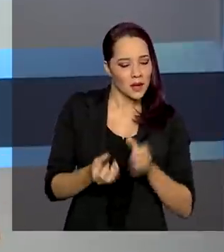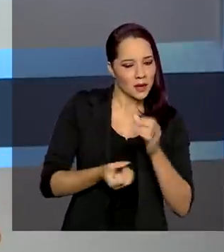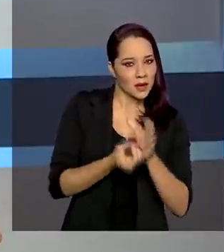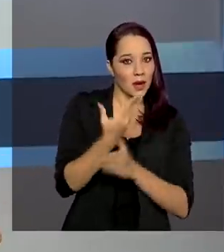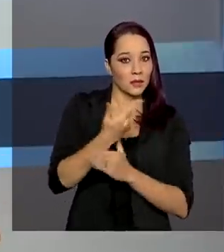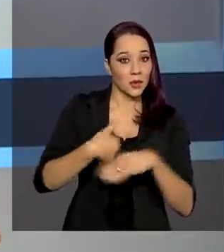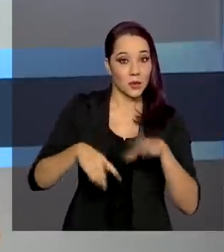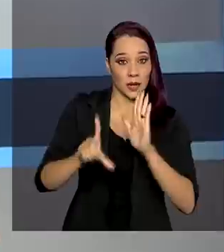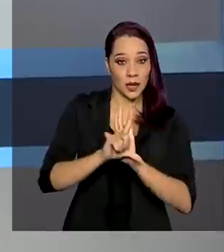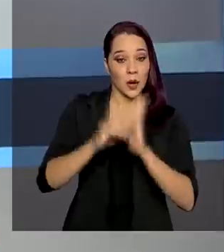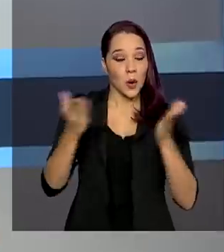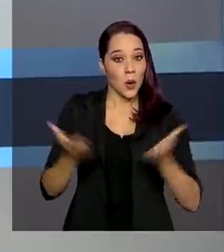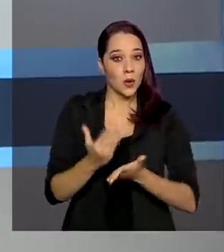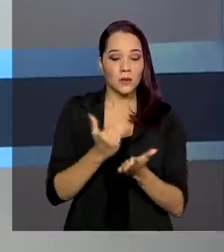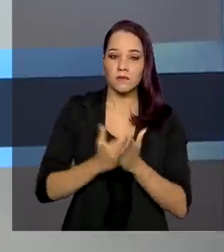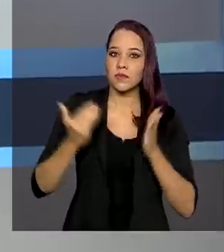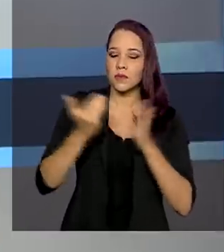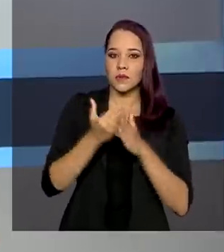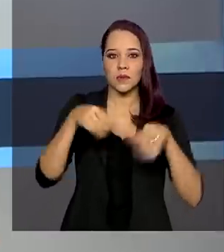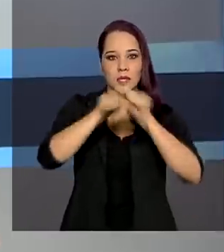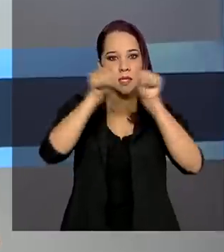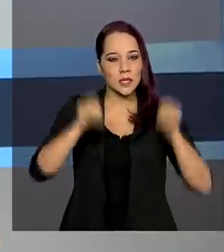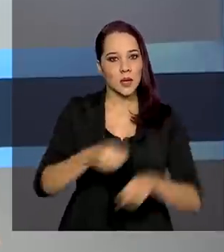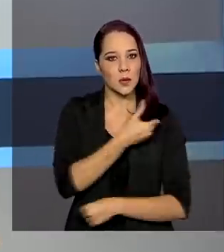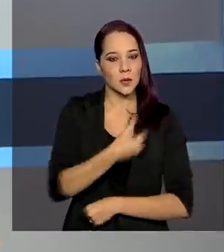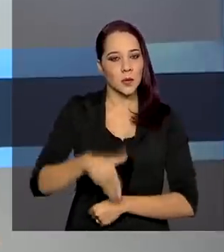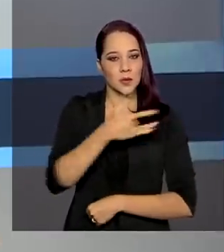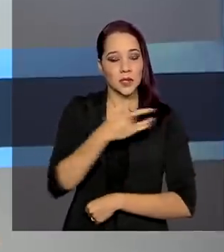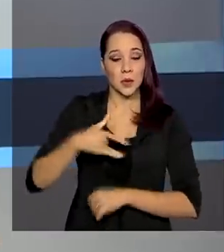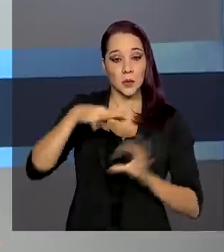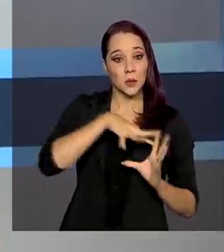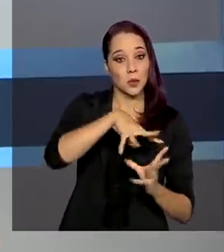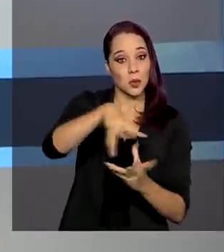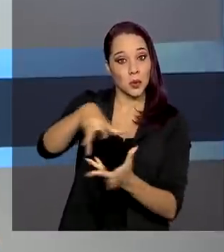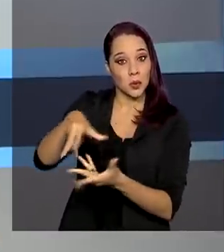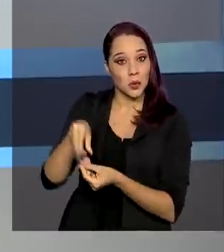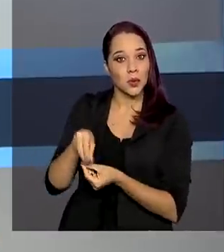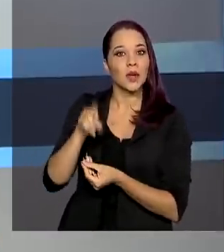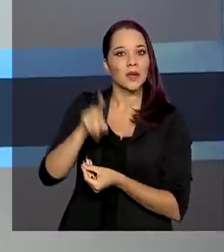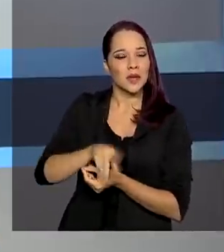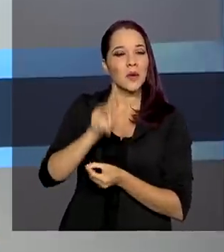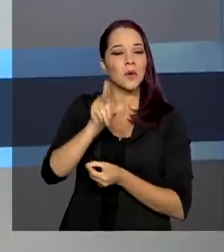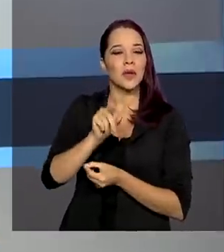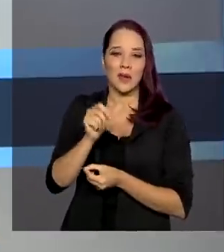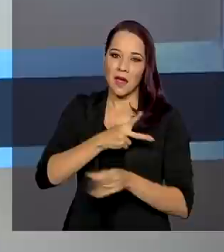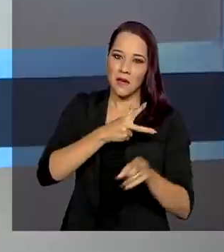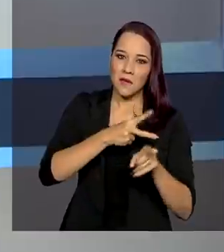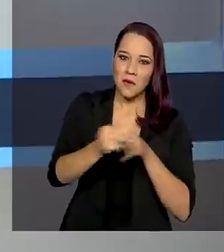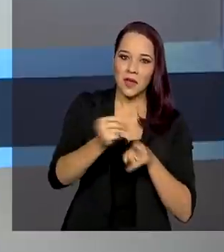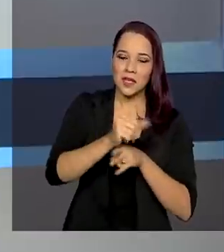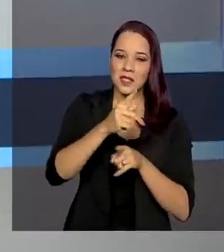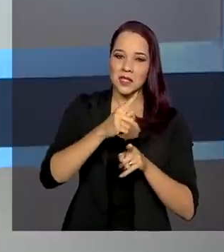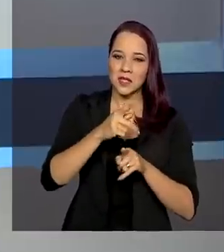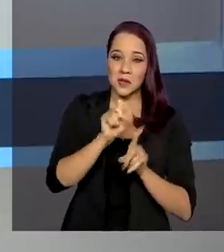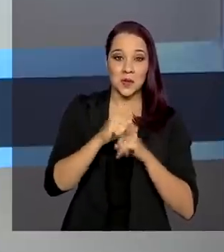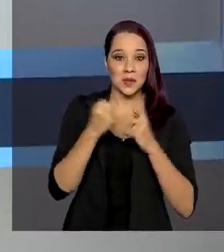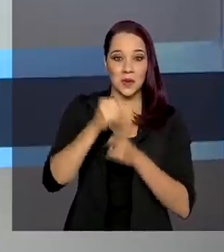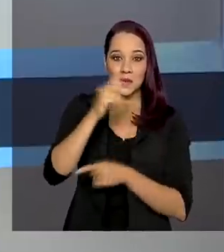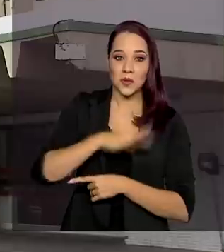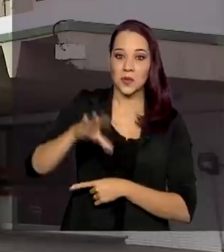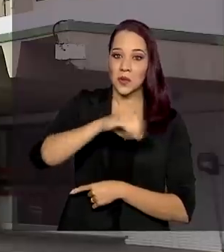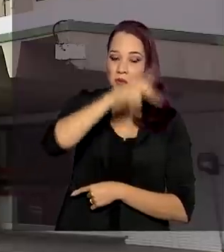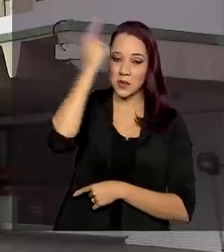por uma lei, é hoje o maior sistema público de saúde do mundo e representa uma conquista social de todos os brasileiros.